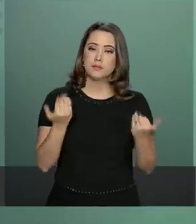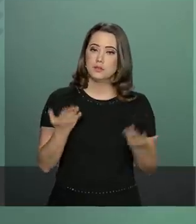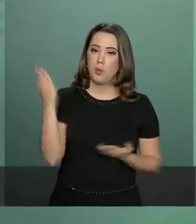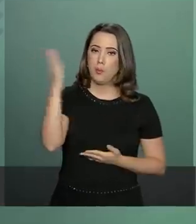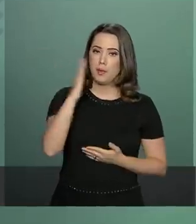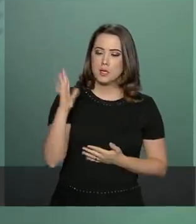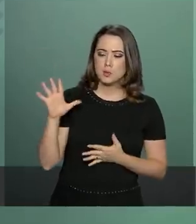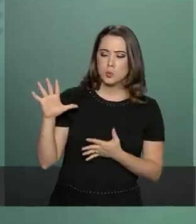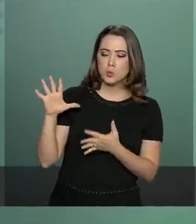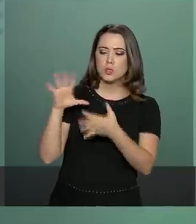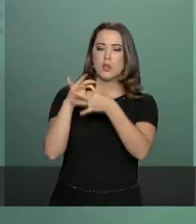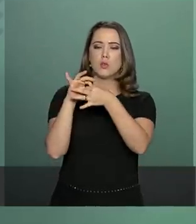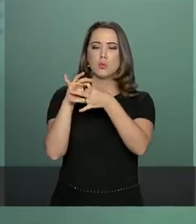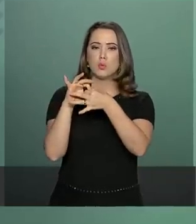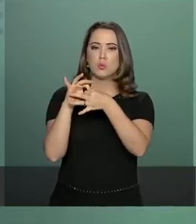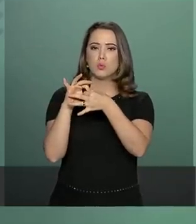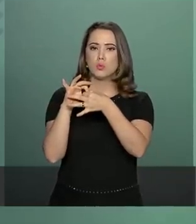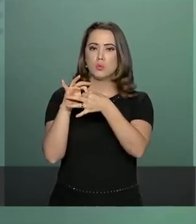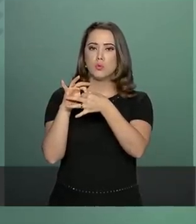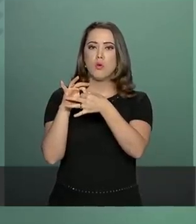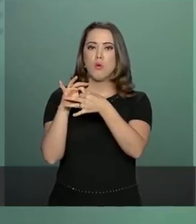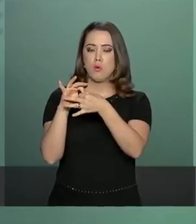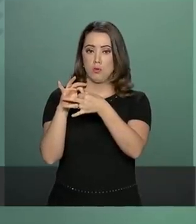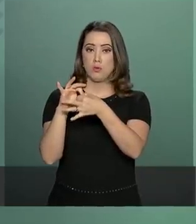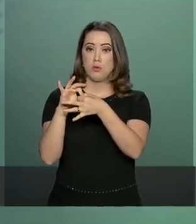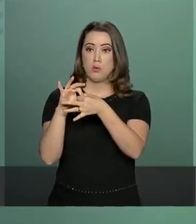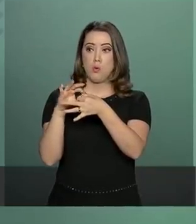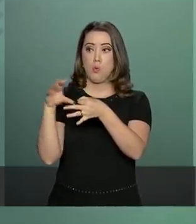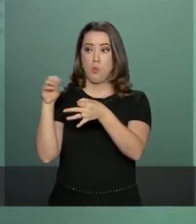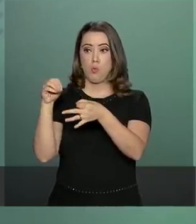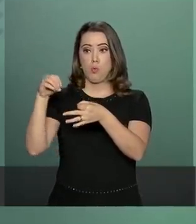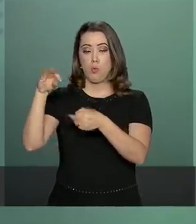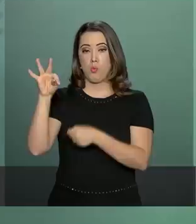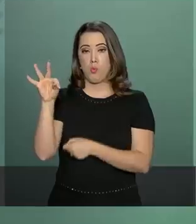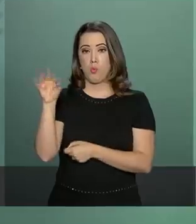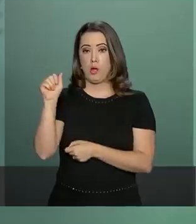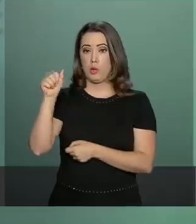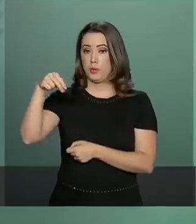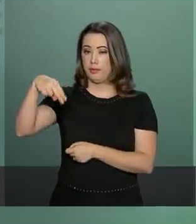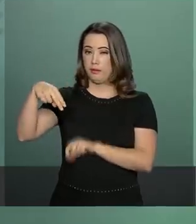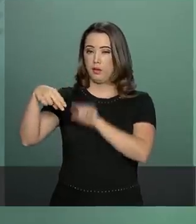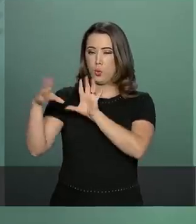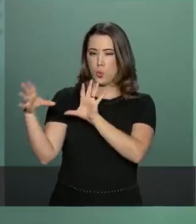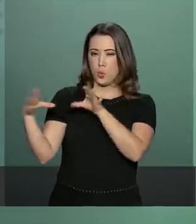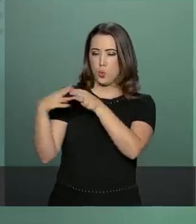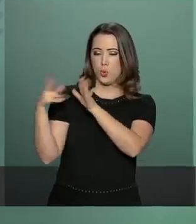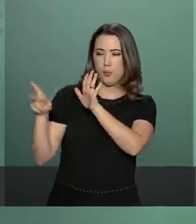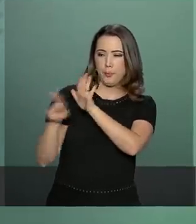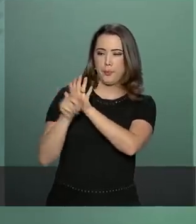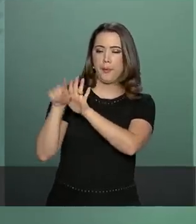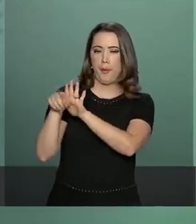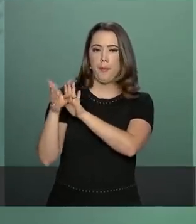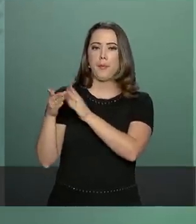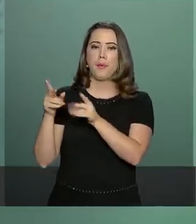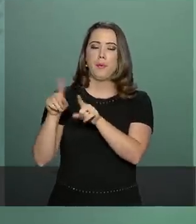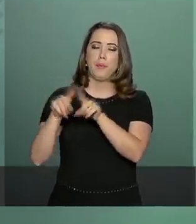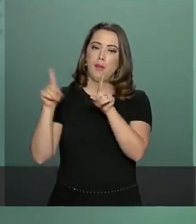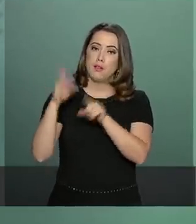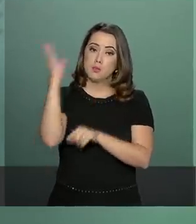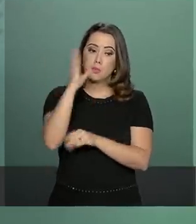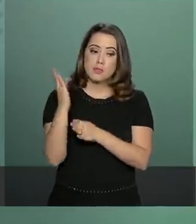prioritário fora da OTAM. Um dos fatores que reforçou essa posição